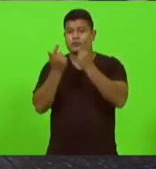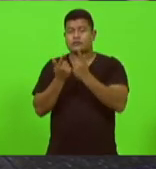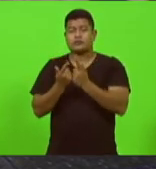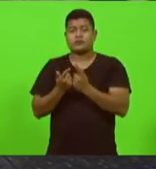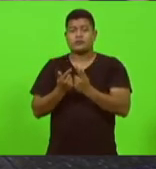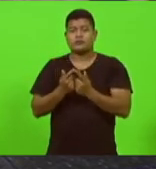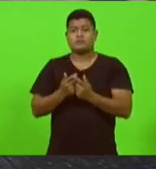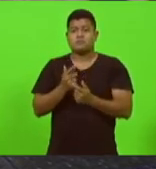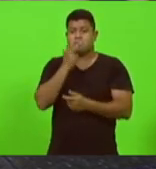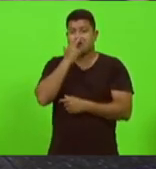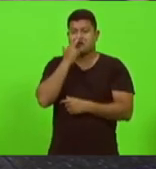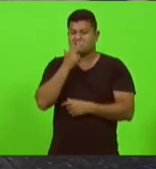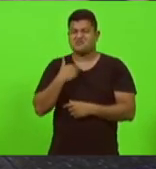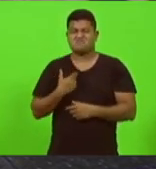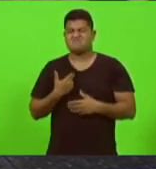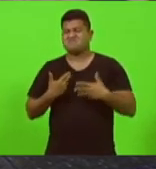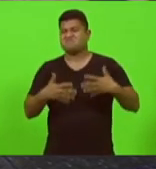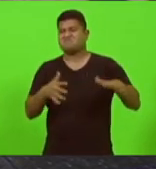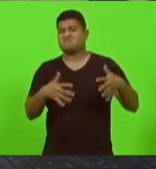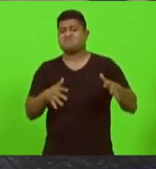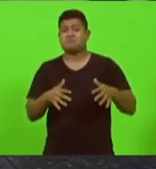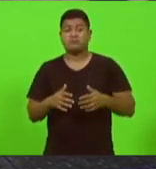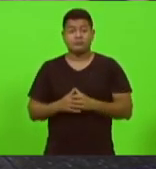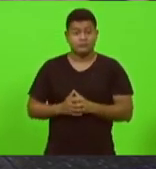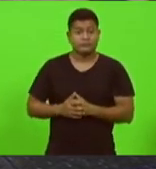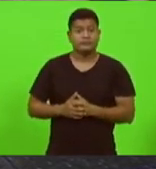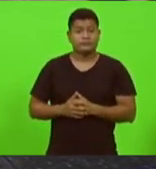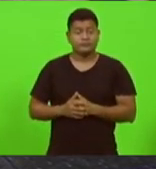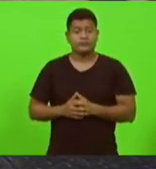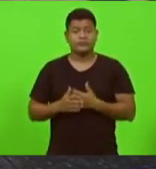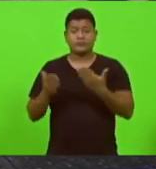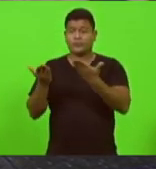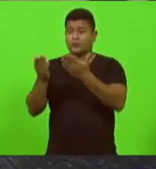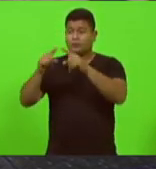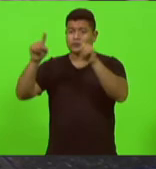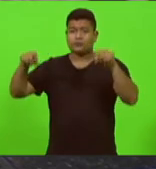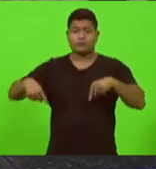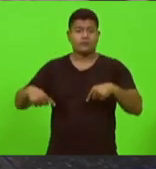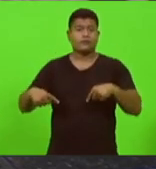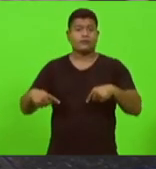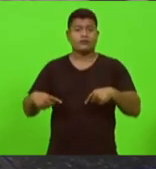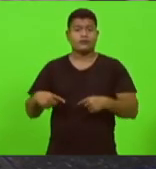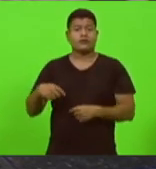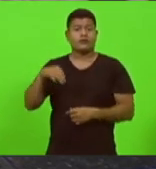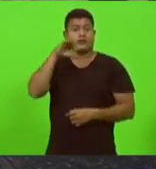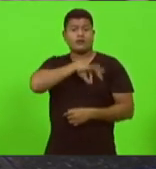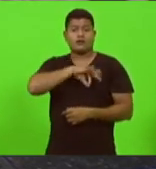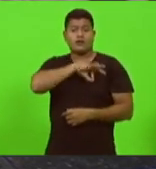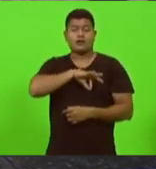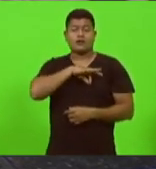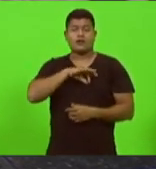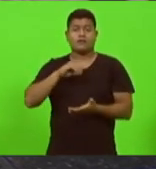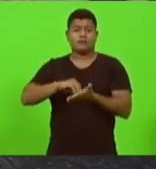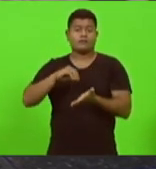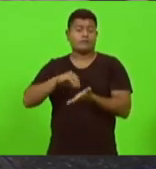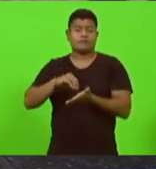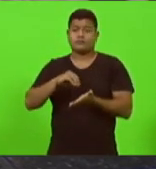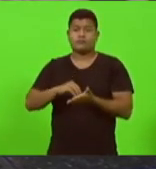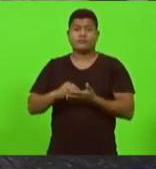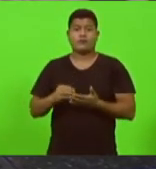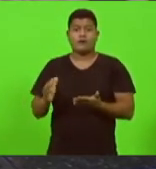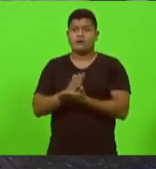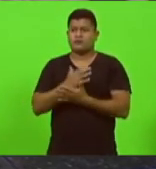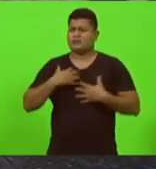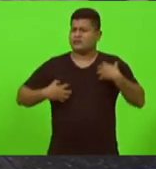2019 os funcionários estão sem receber o seu mês de dezembro muitos desesperados porque nem